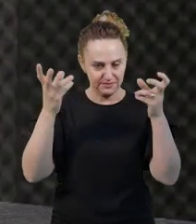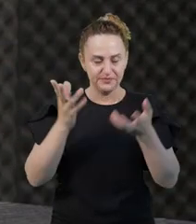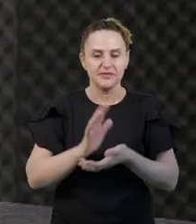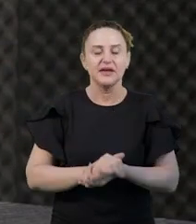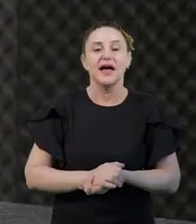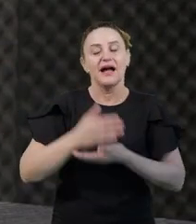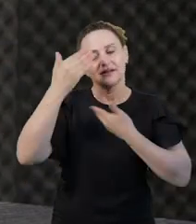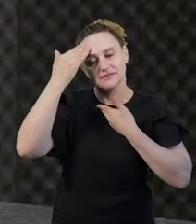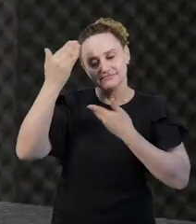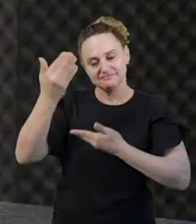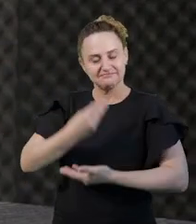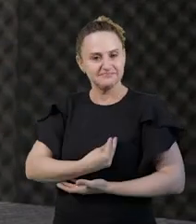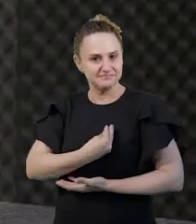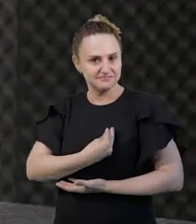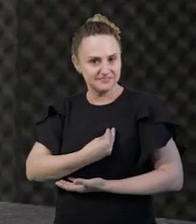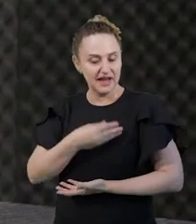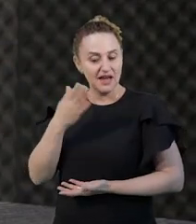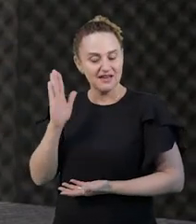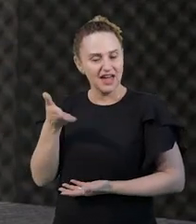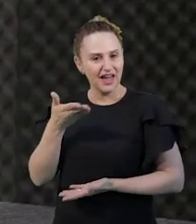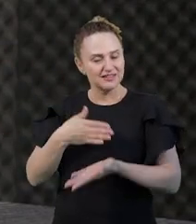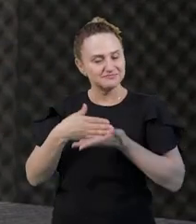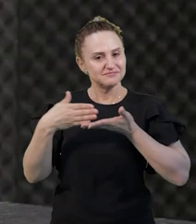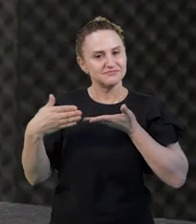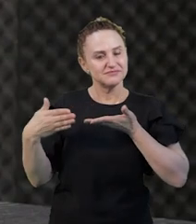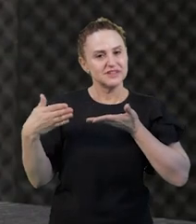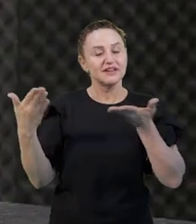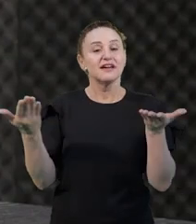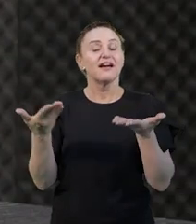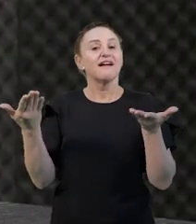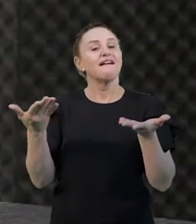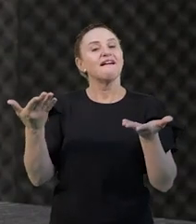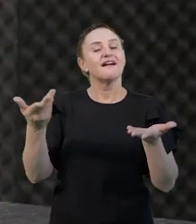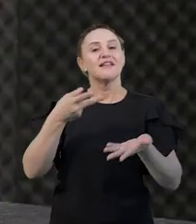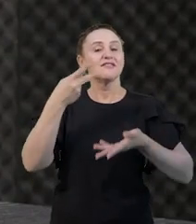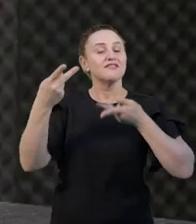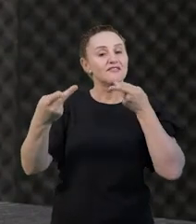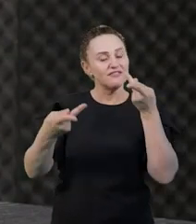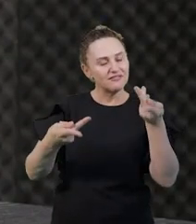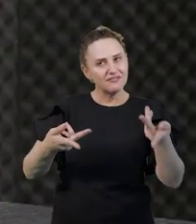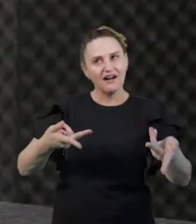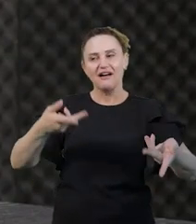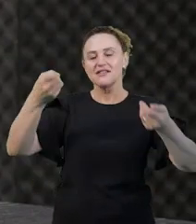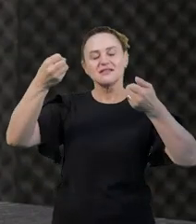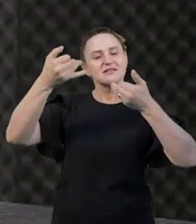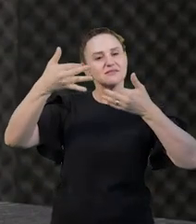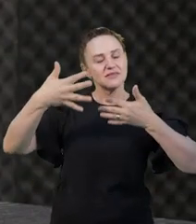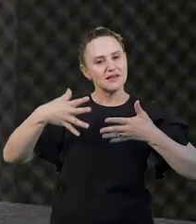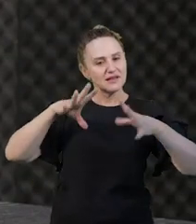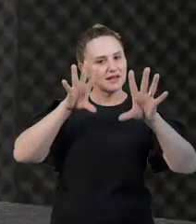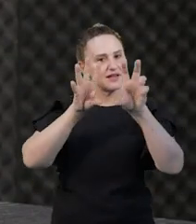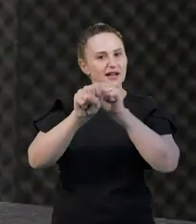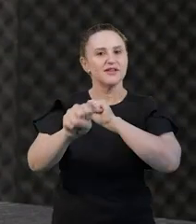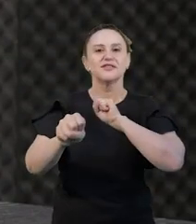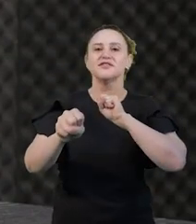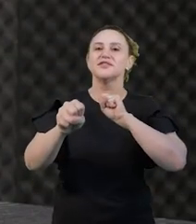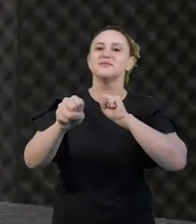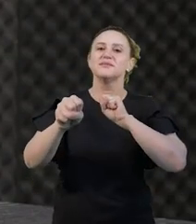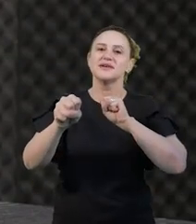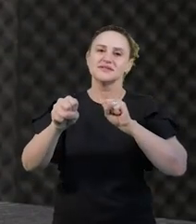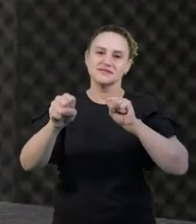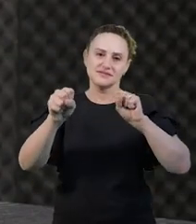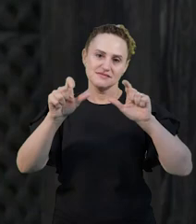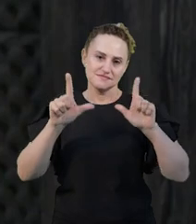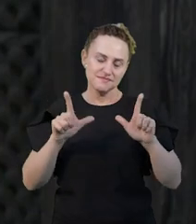e já inicio pedindo para que ele comente um pouquinho sobre a sua trajetória, a sua formação na educação